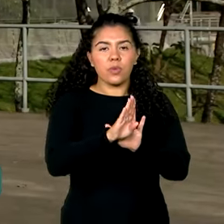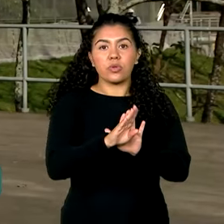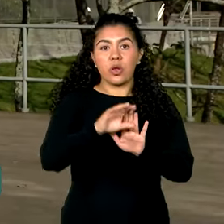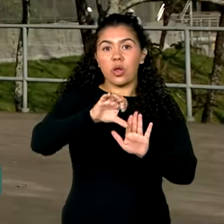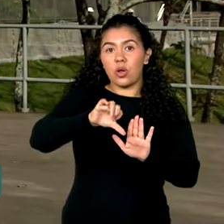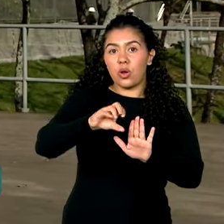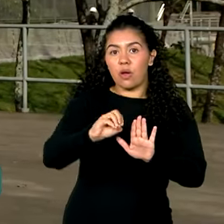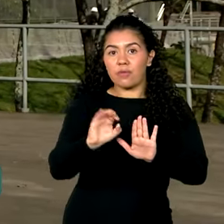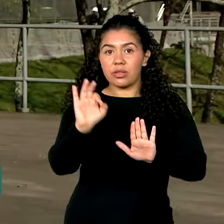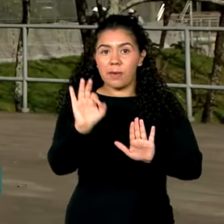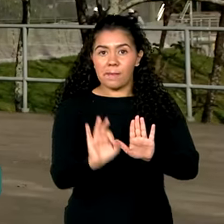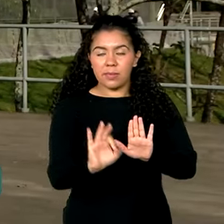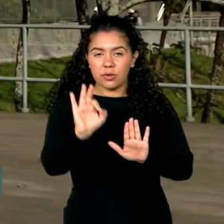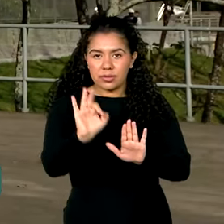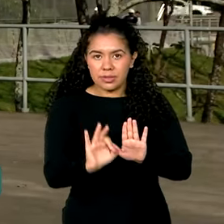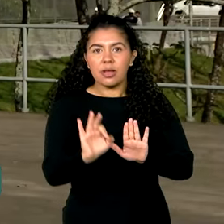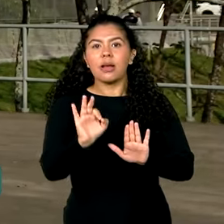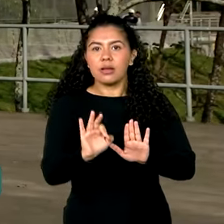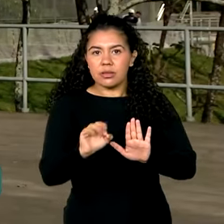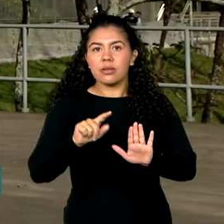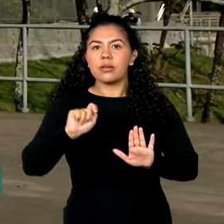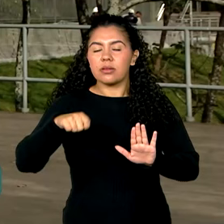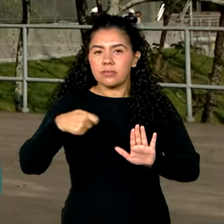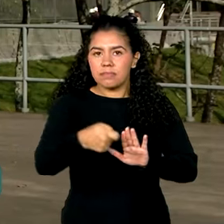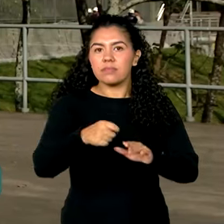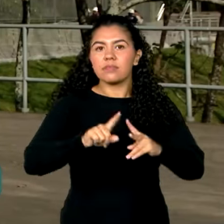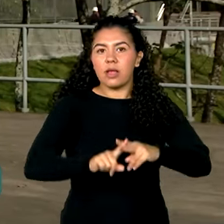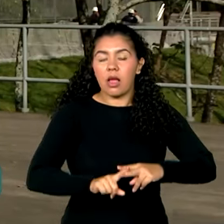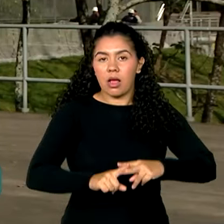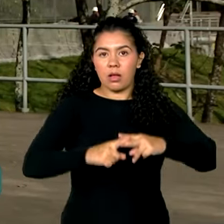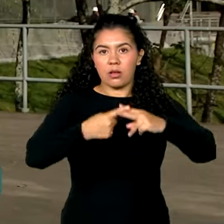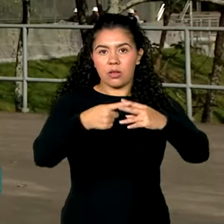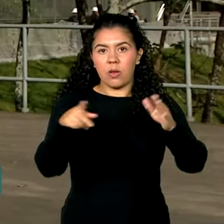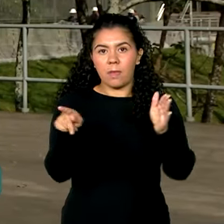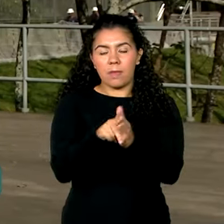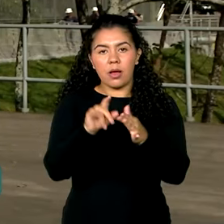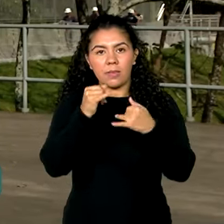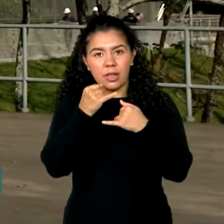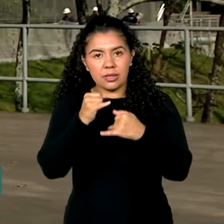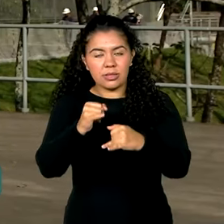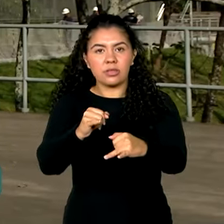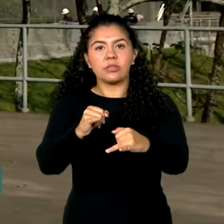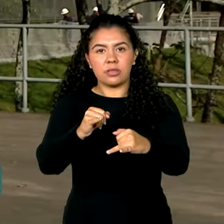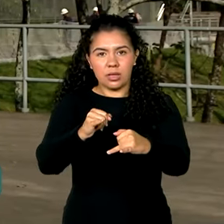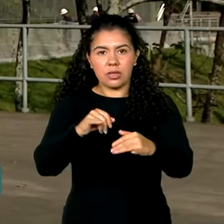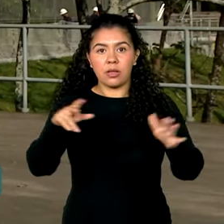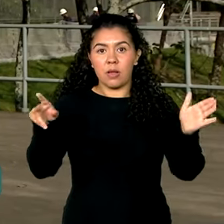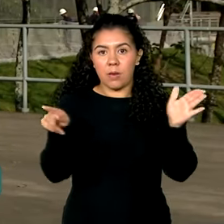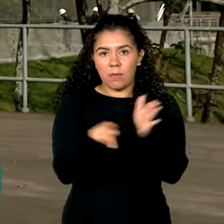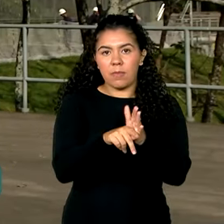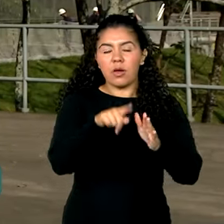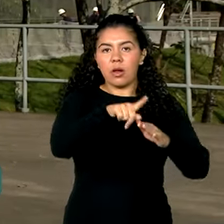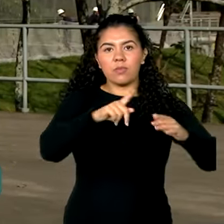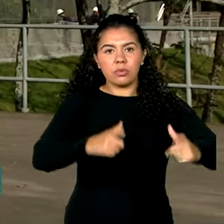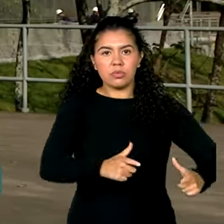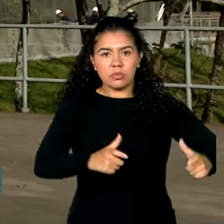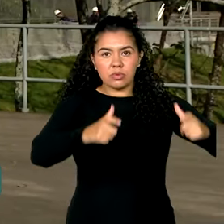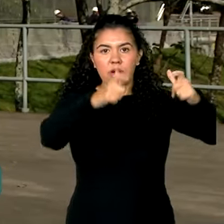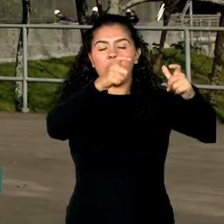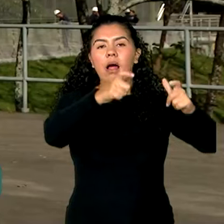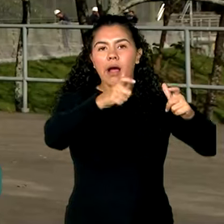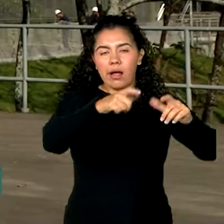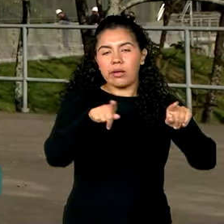e foi marcada pela manutenção da energia que é gerada nas hidrelétricas e pelo